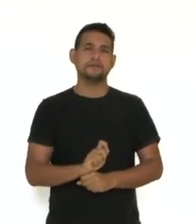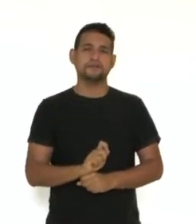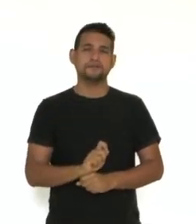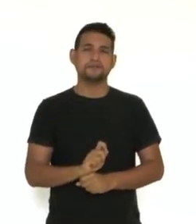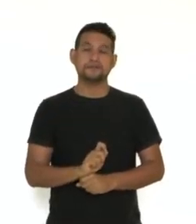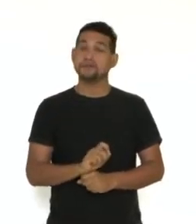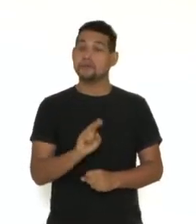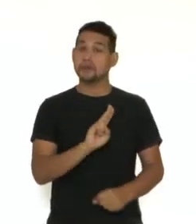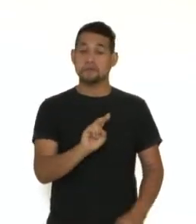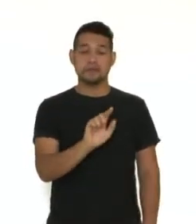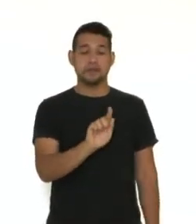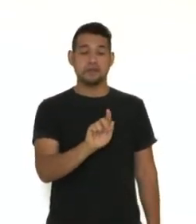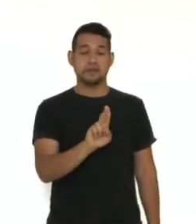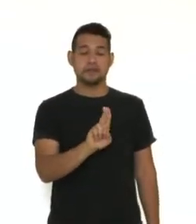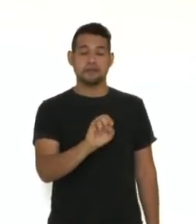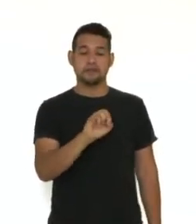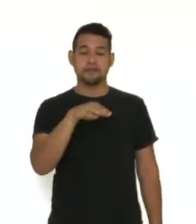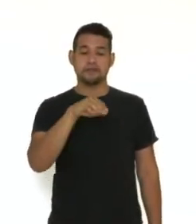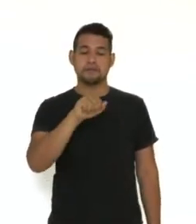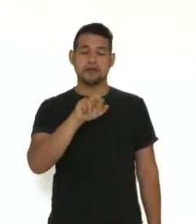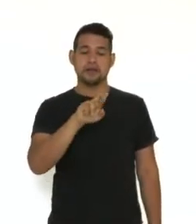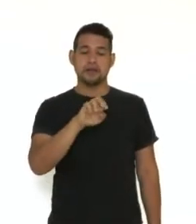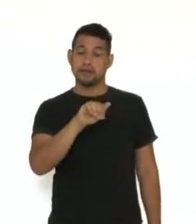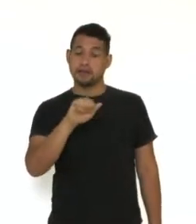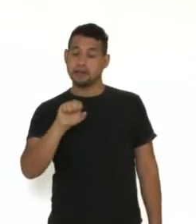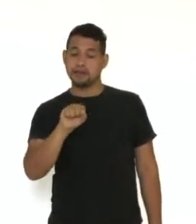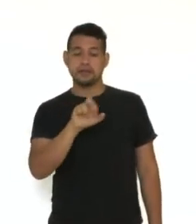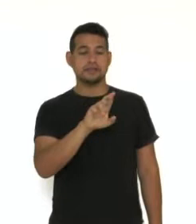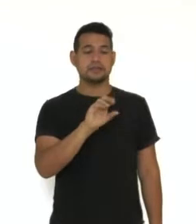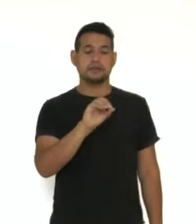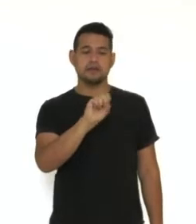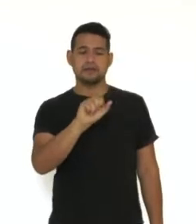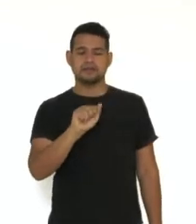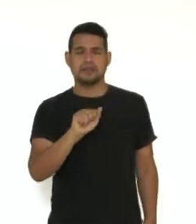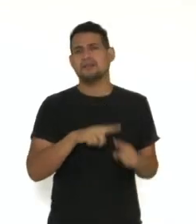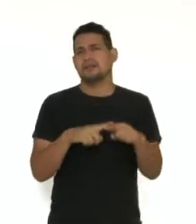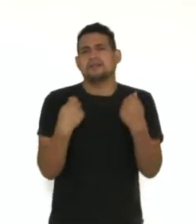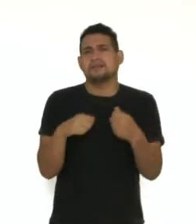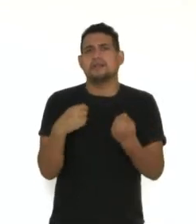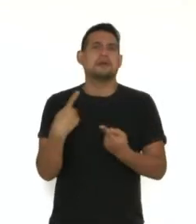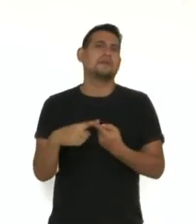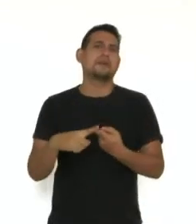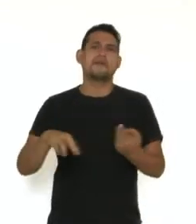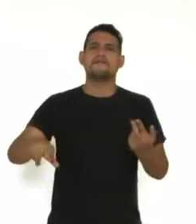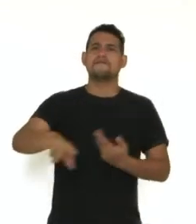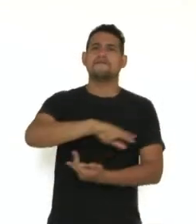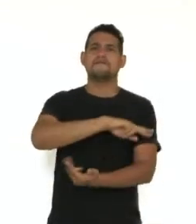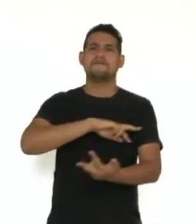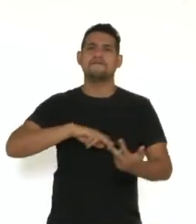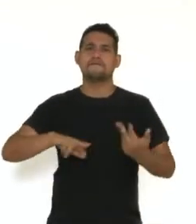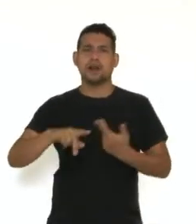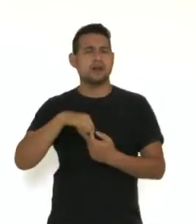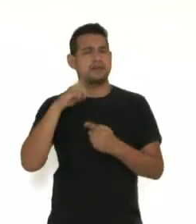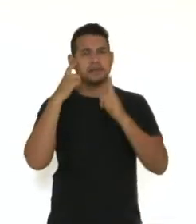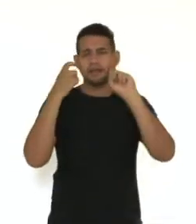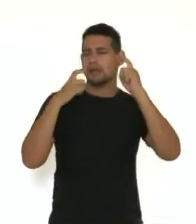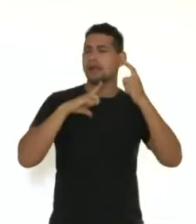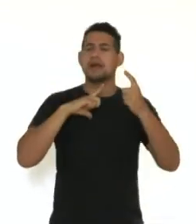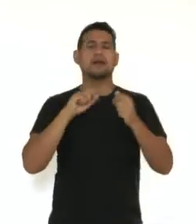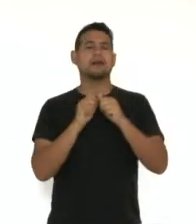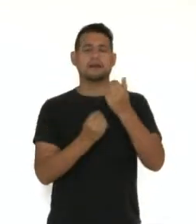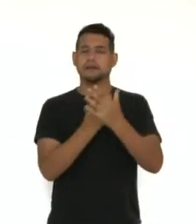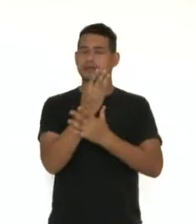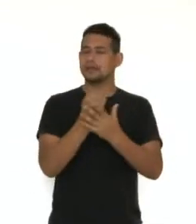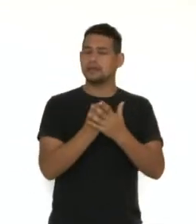Guimarães Rosa. E nem precisava, né? Pois os belos neologismos inventados pelo Mia